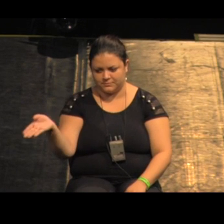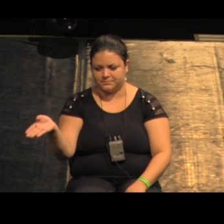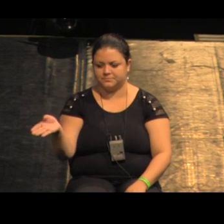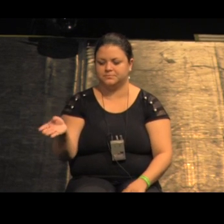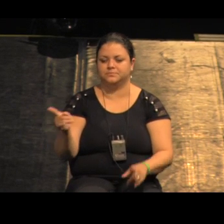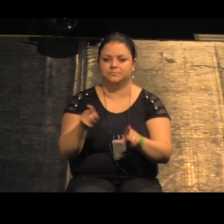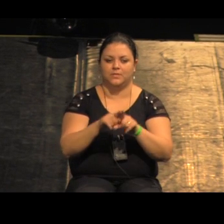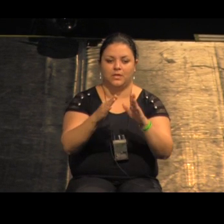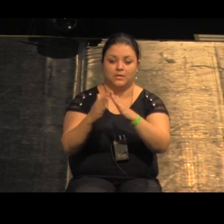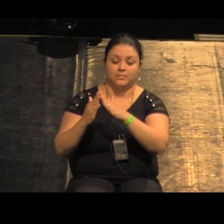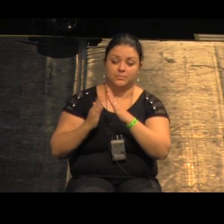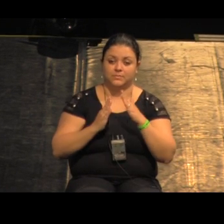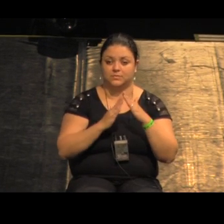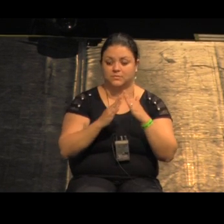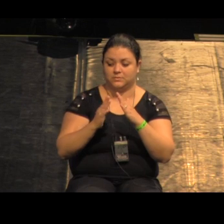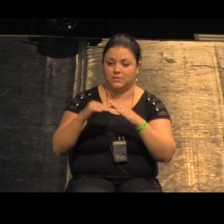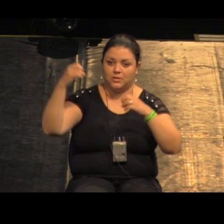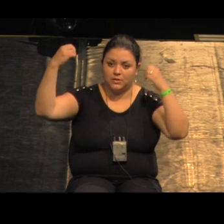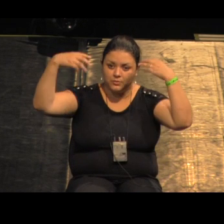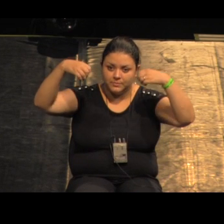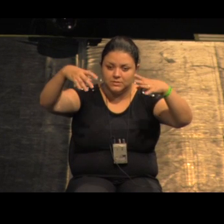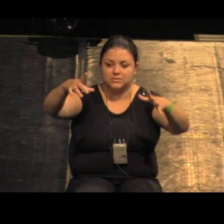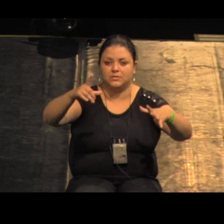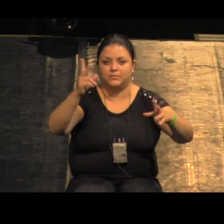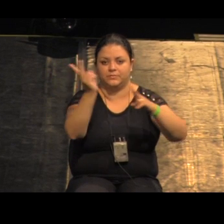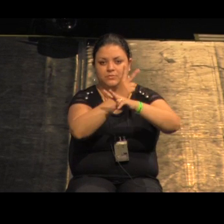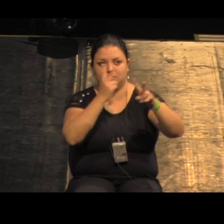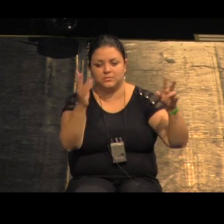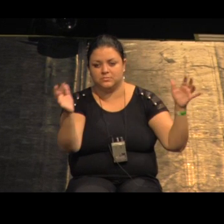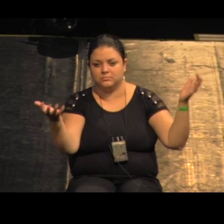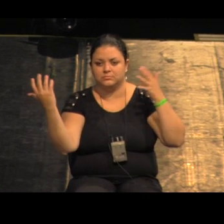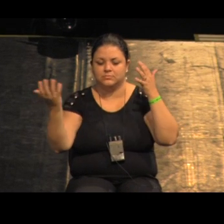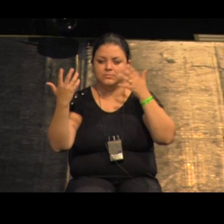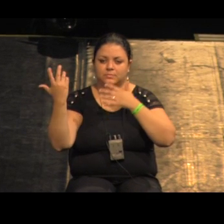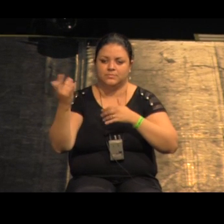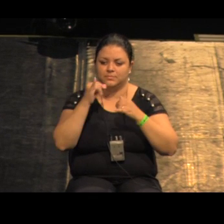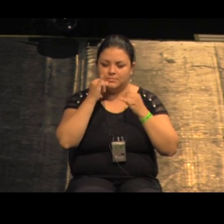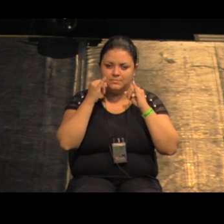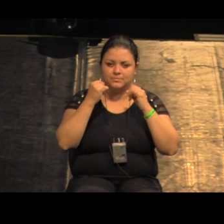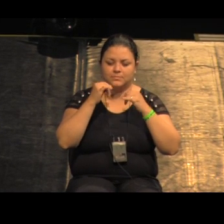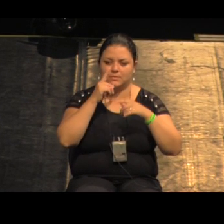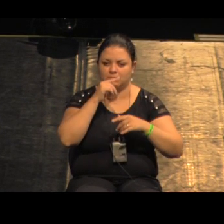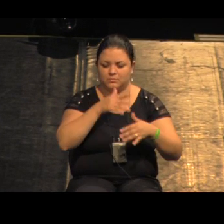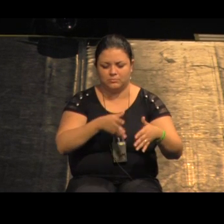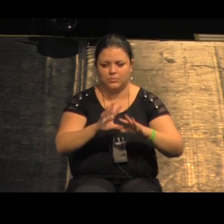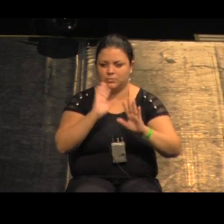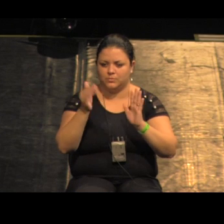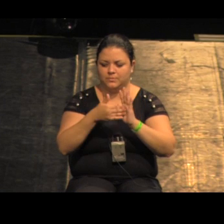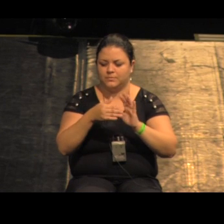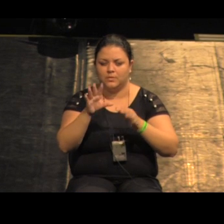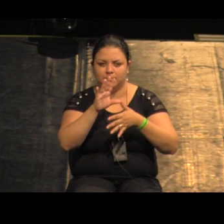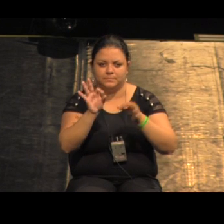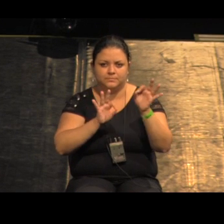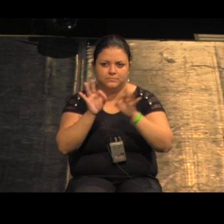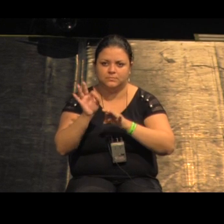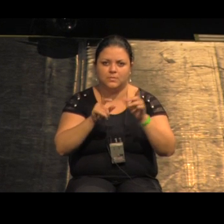habitabilidade que tem a ver com iluminação ventilação segurança estrutural fez um mapeamento completo de cada moradia indicou os pontos